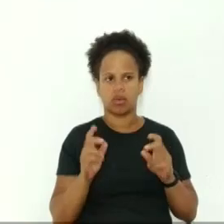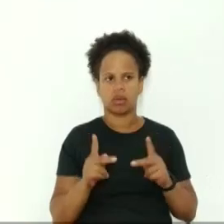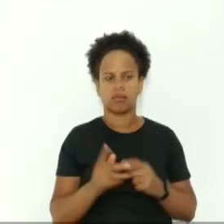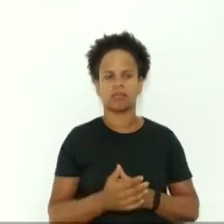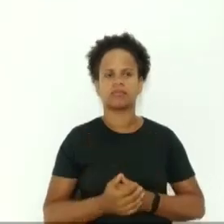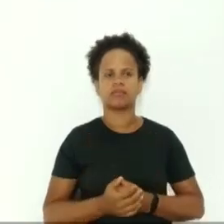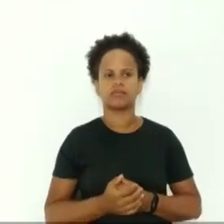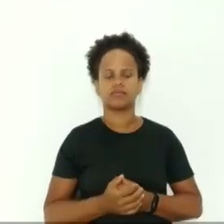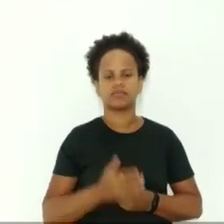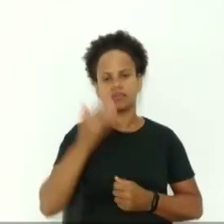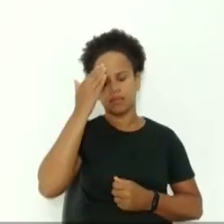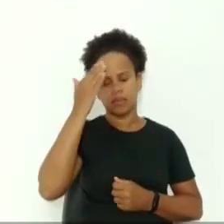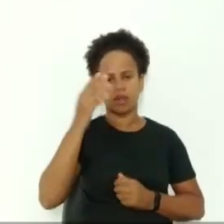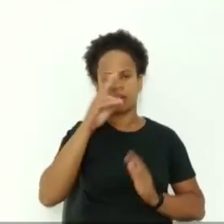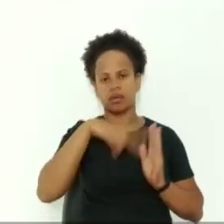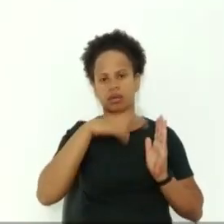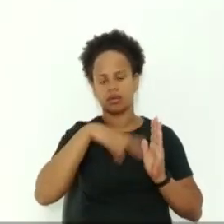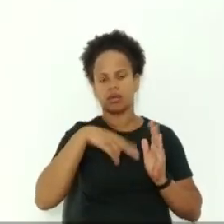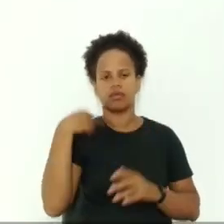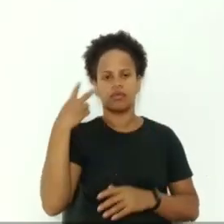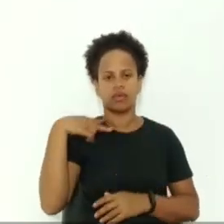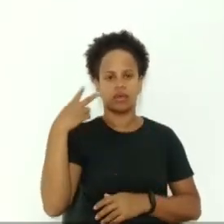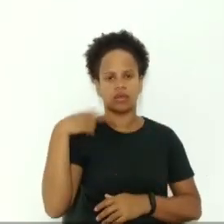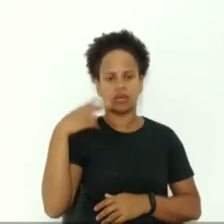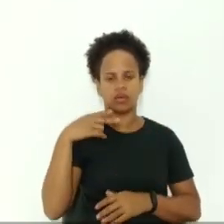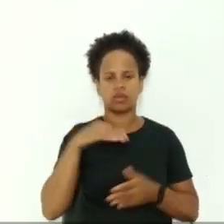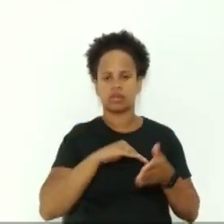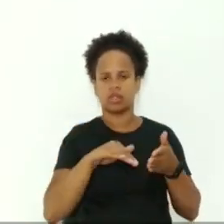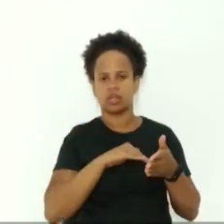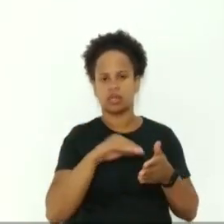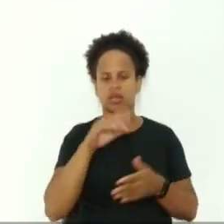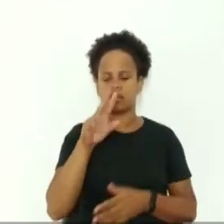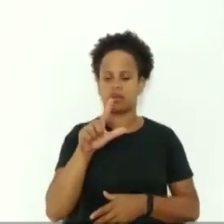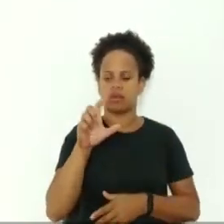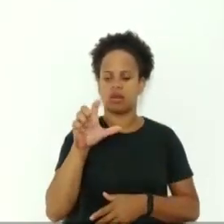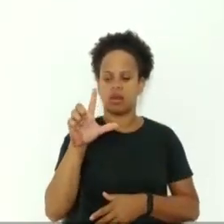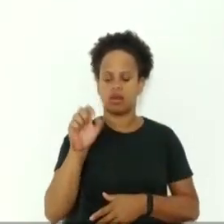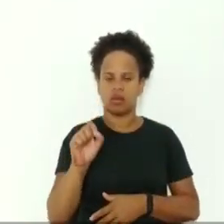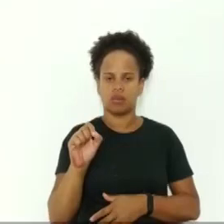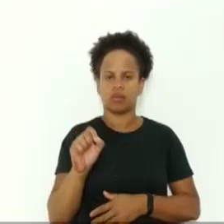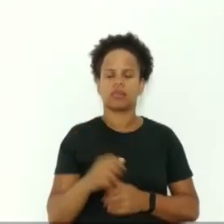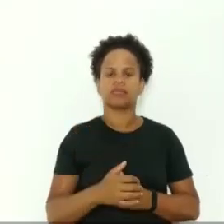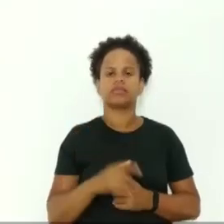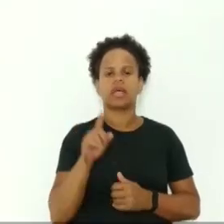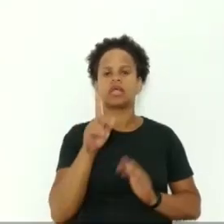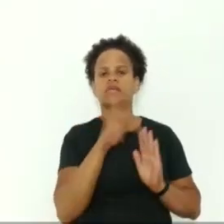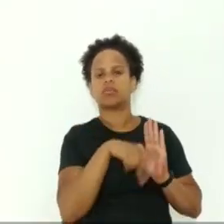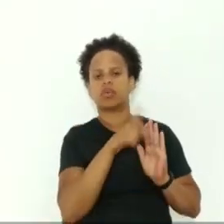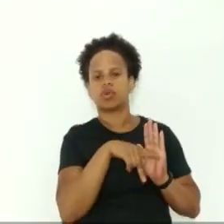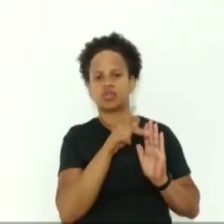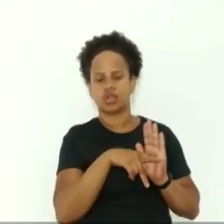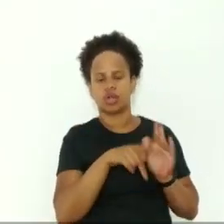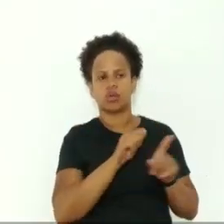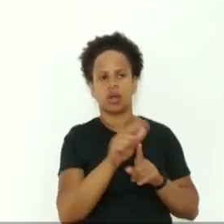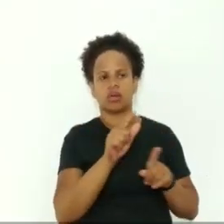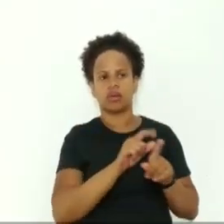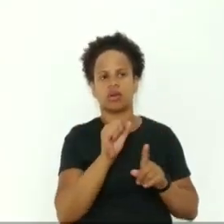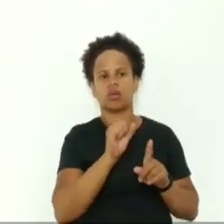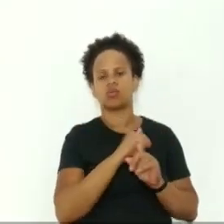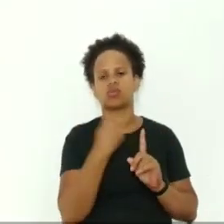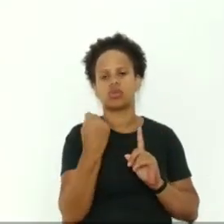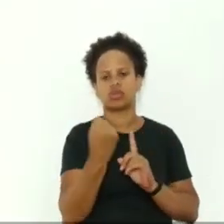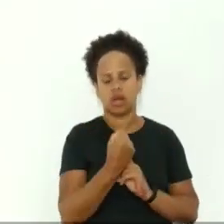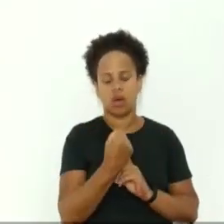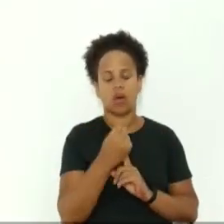Obrigada pela leitura, vereador secretário Lelo Pagani. Esse projeto do aluguel social, ele teve uma